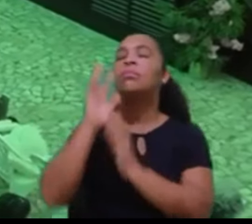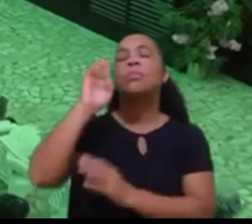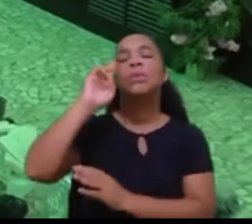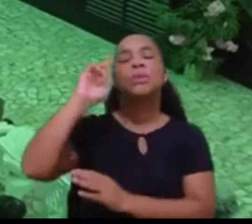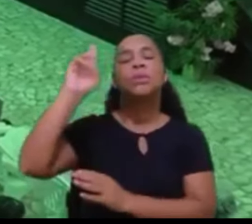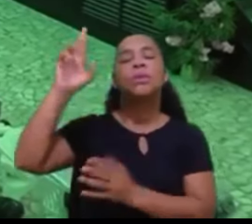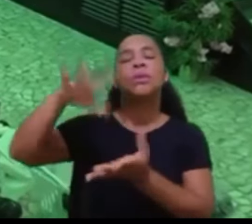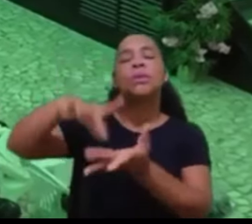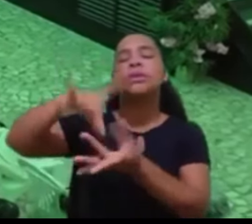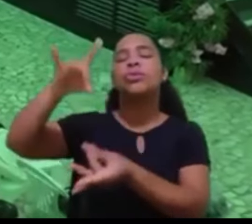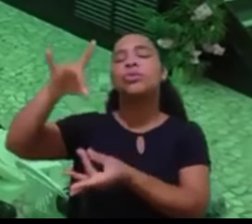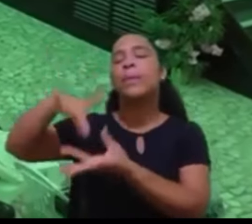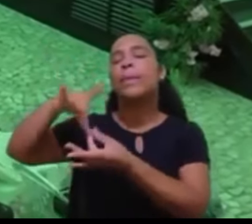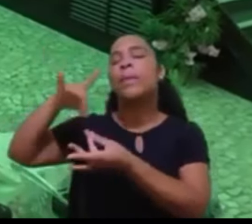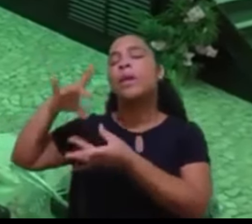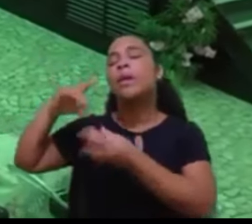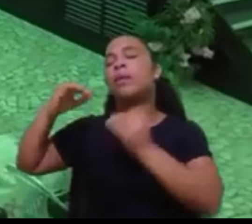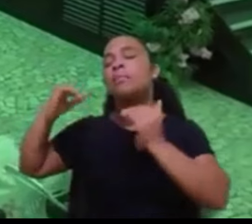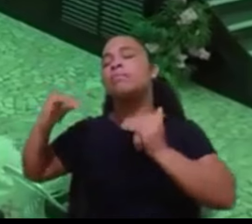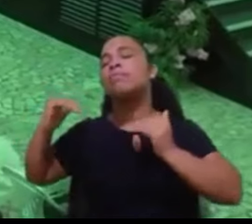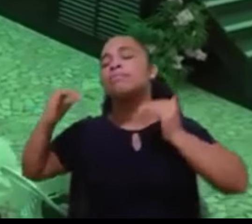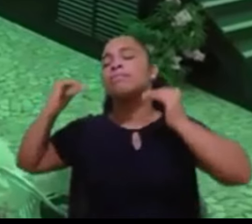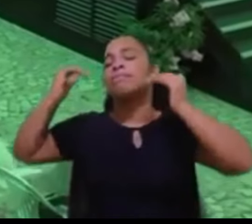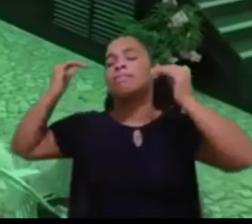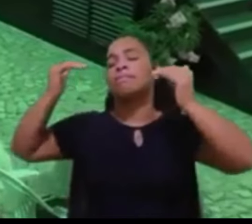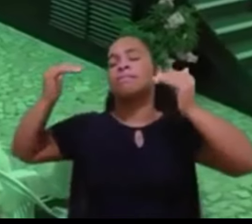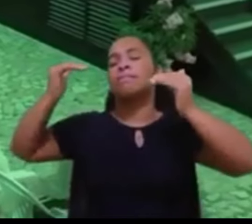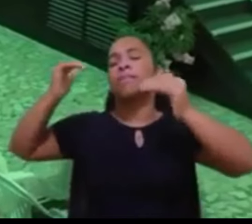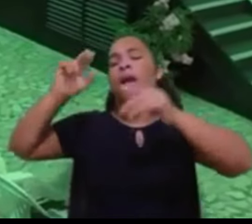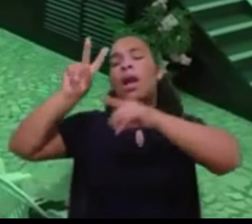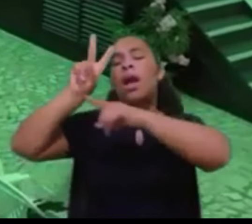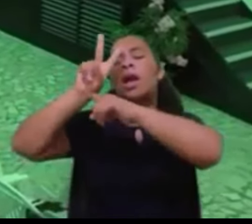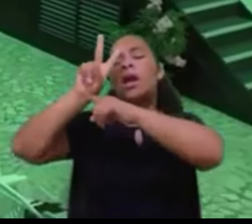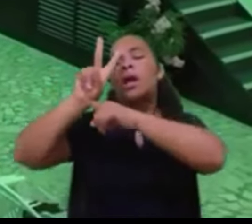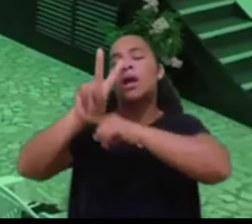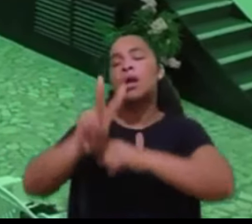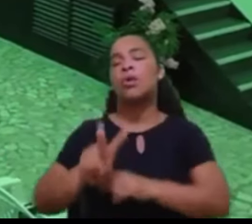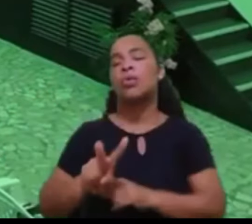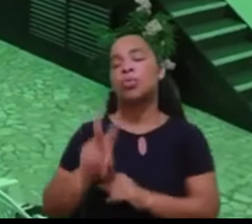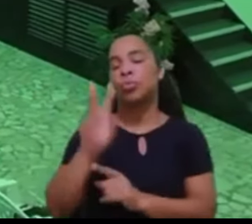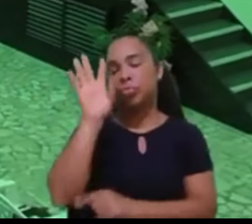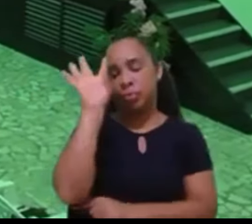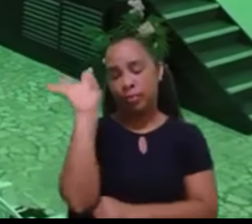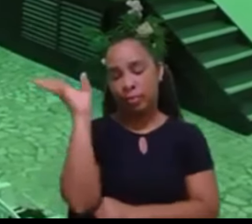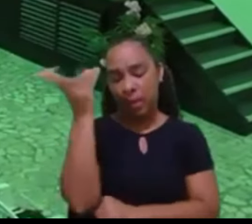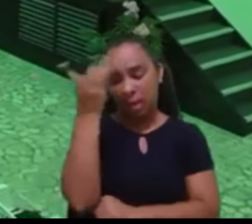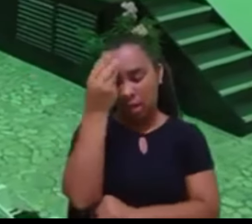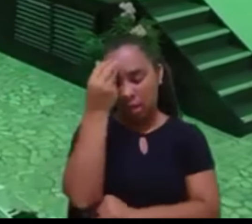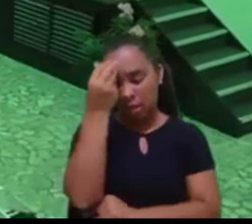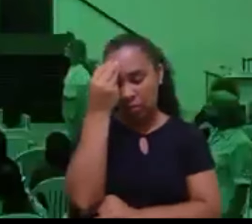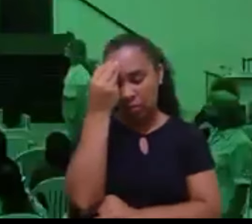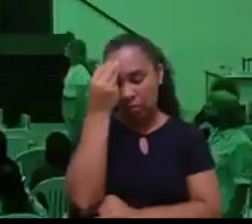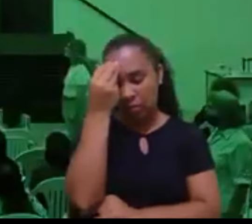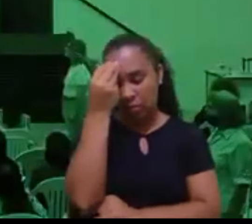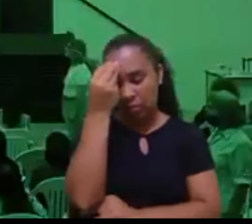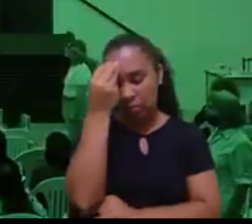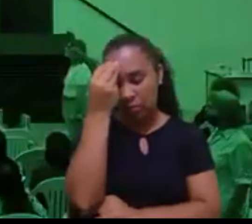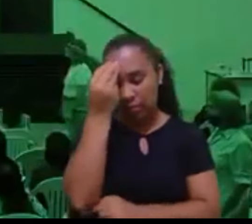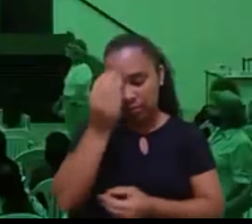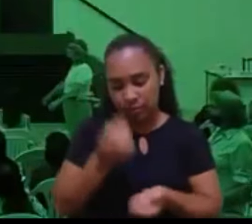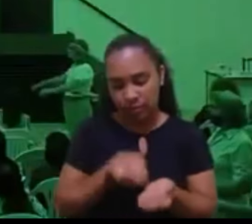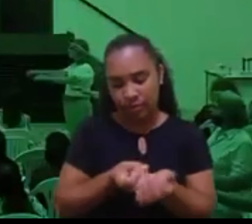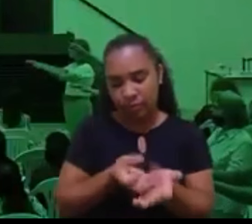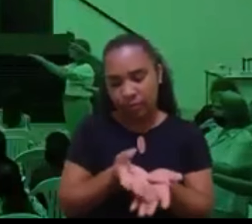nobres amparem os médiums para que eles possam doar-se